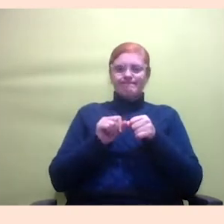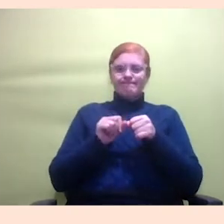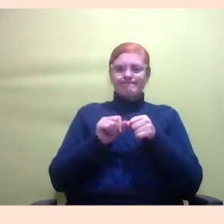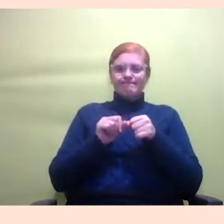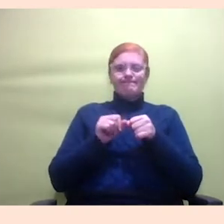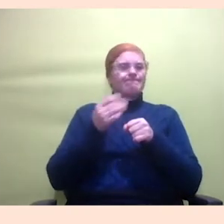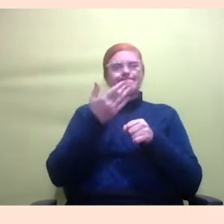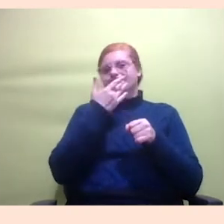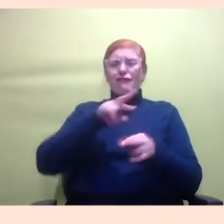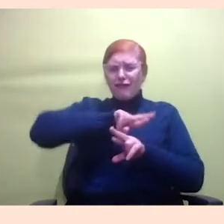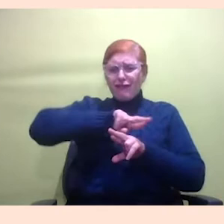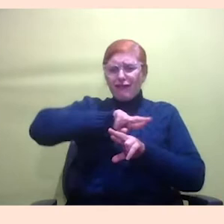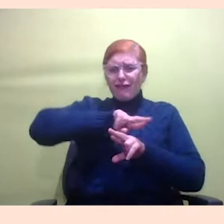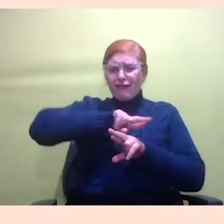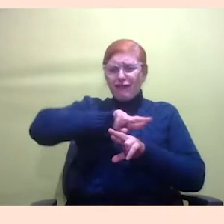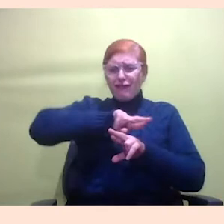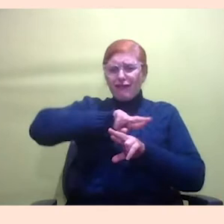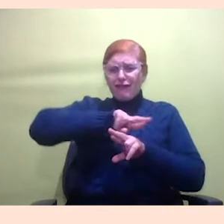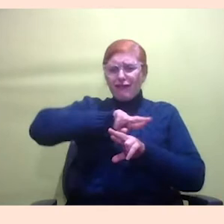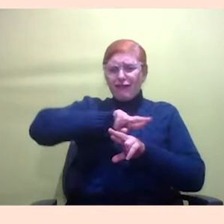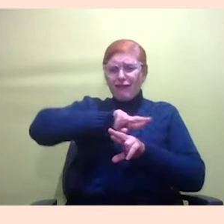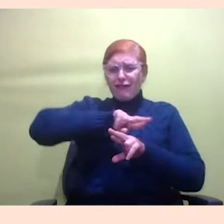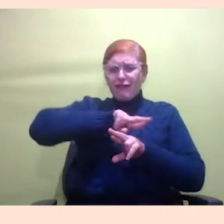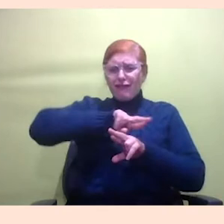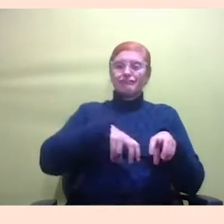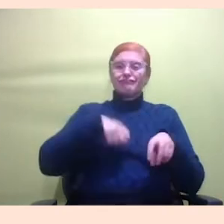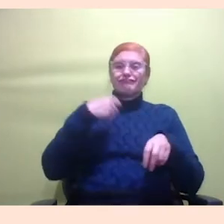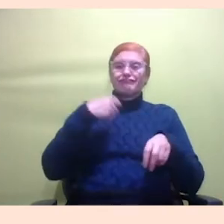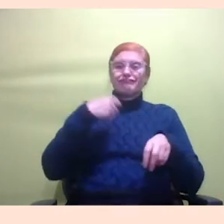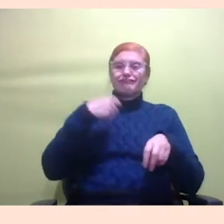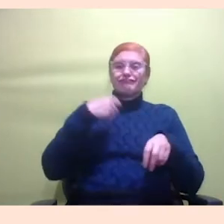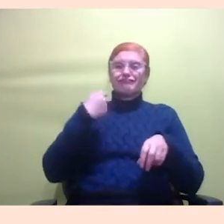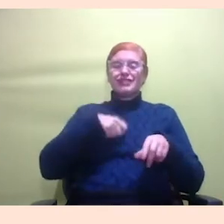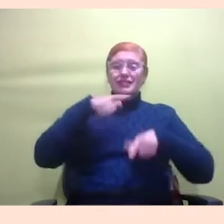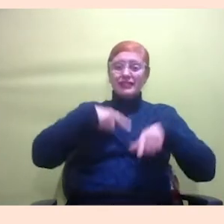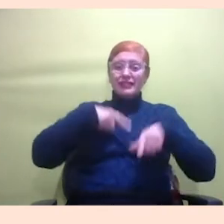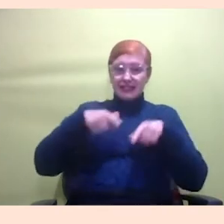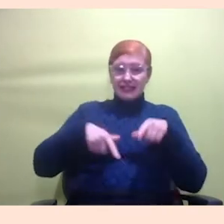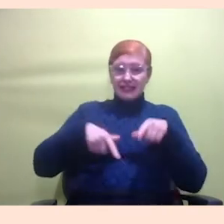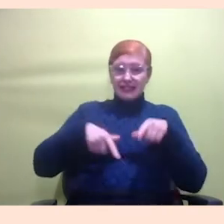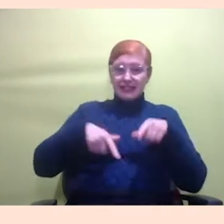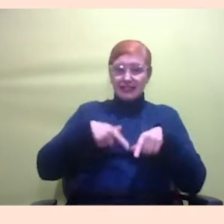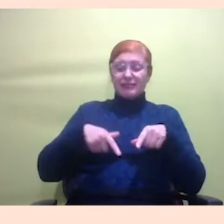conteúdos em que elas pudessem baixar os conteúdos. Então, não necessariamente que elas precisassem estar online, ao vivo,